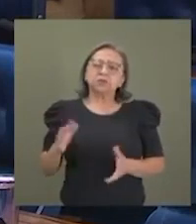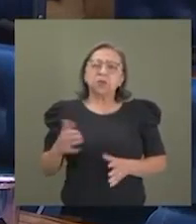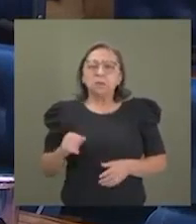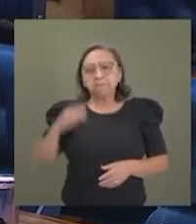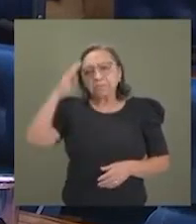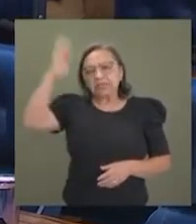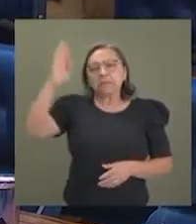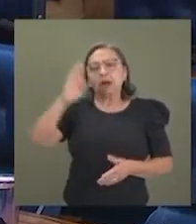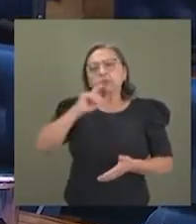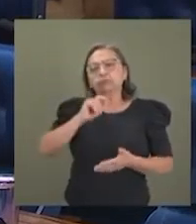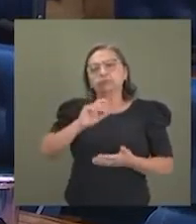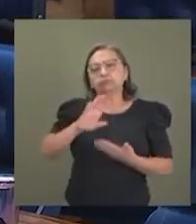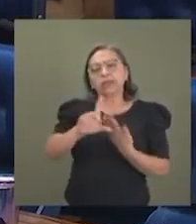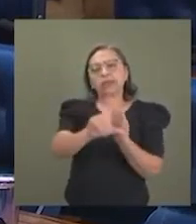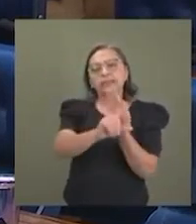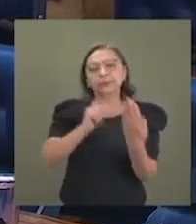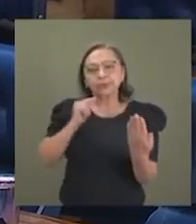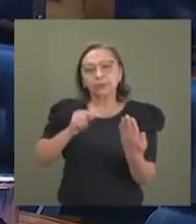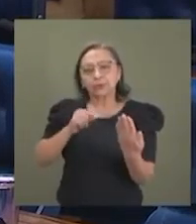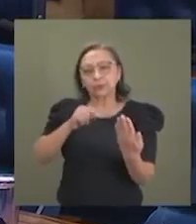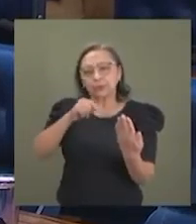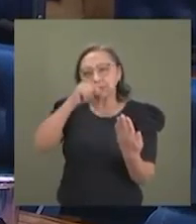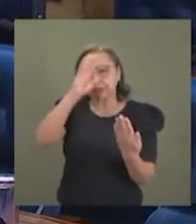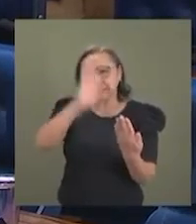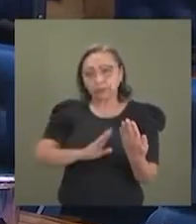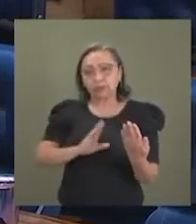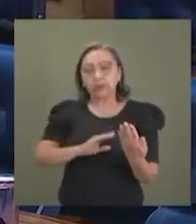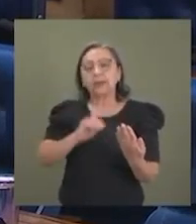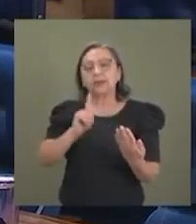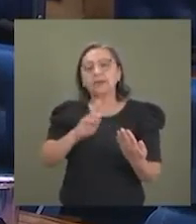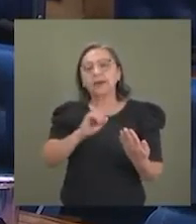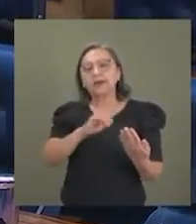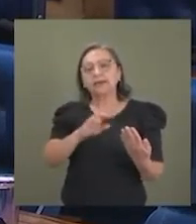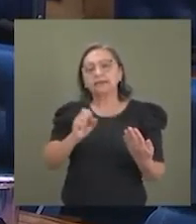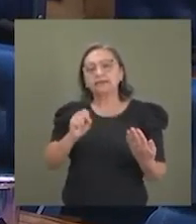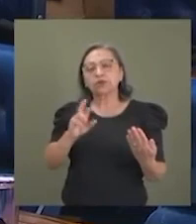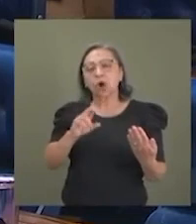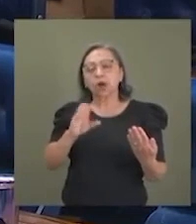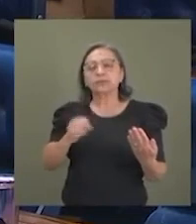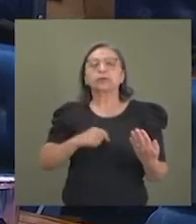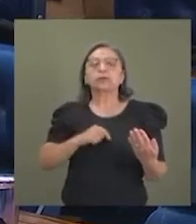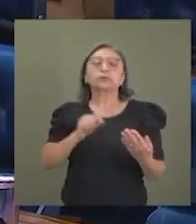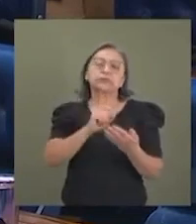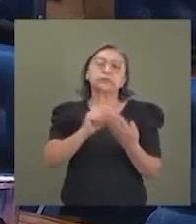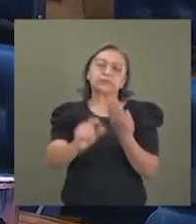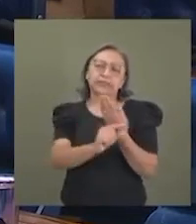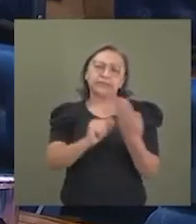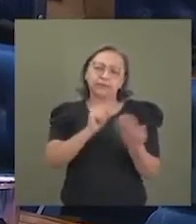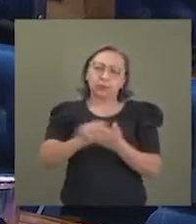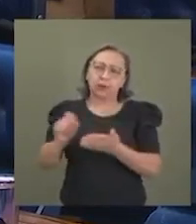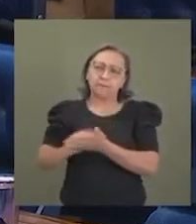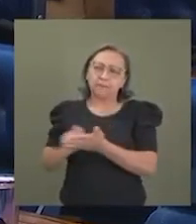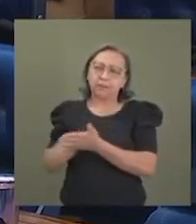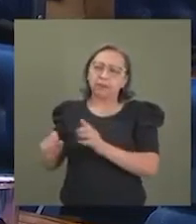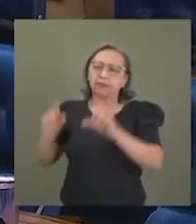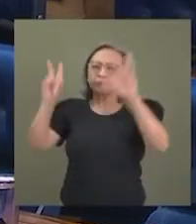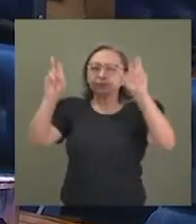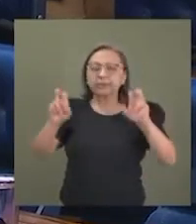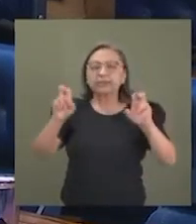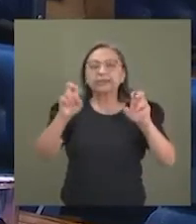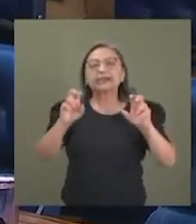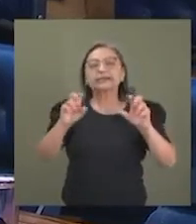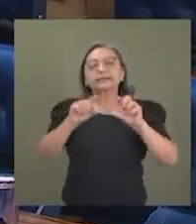Guimarães Rosa, quando escreveu Grandes Sertões, Veredas, se referia ao sertanejo